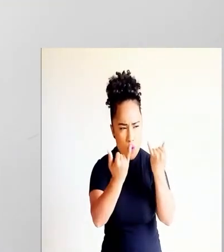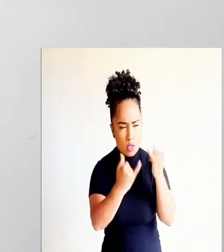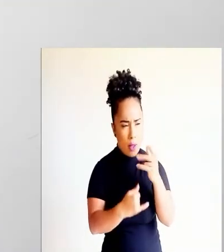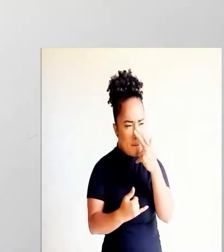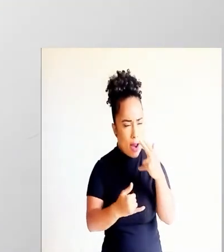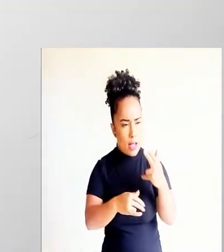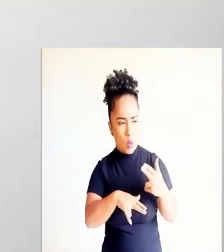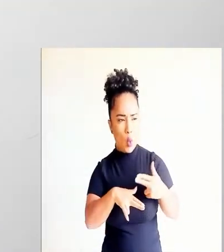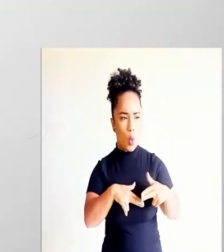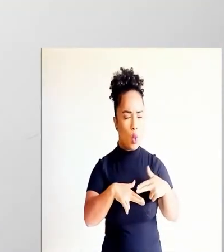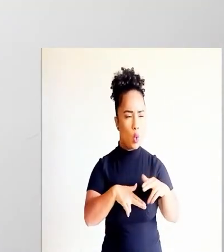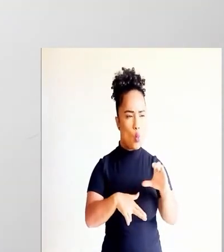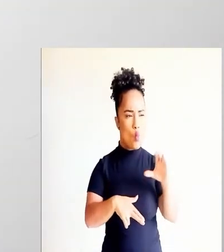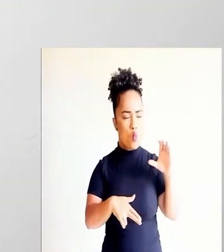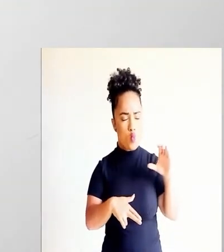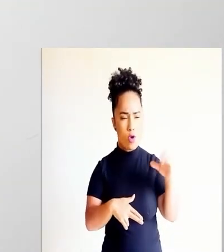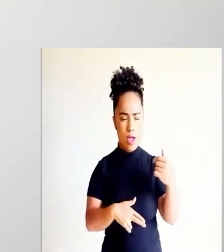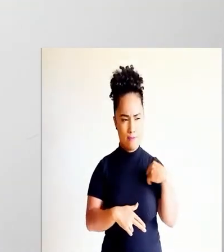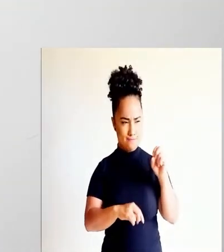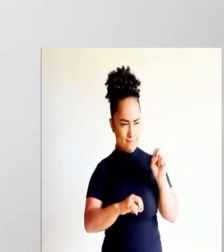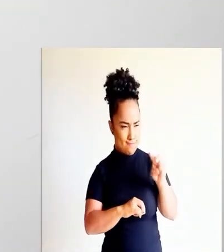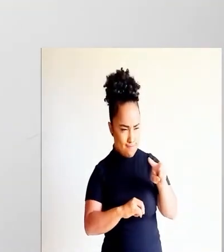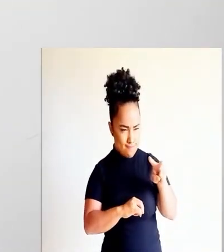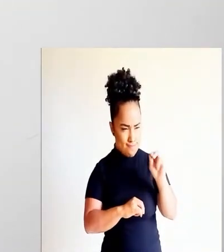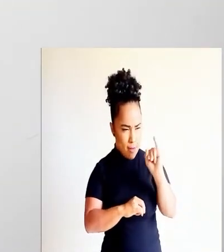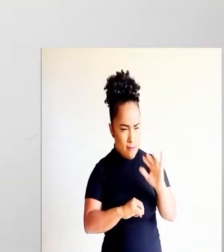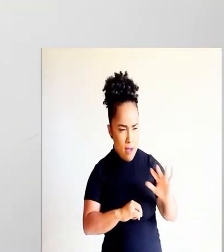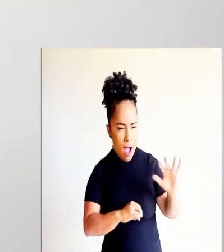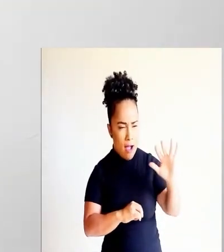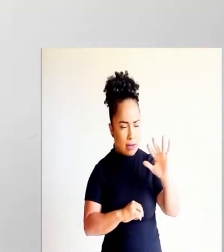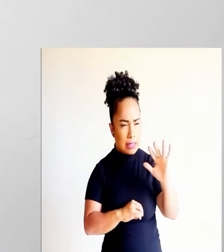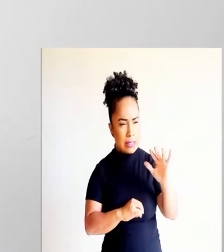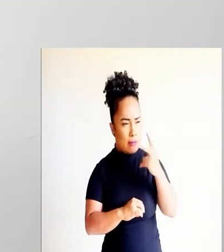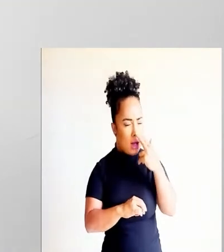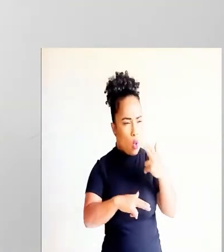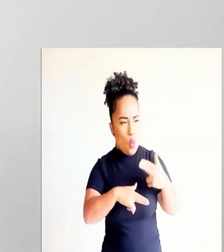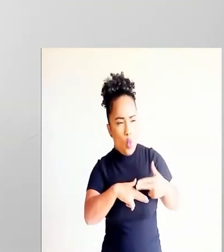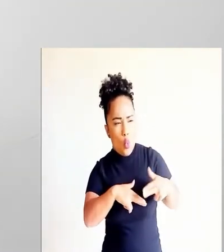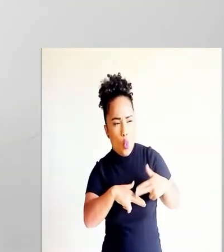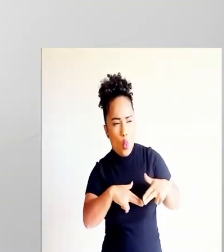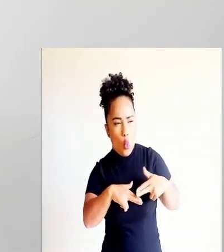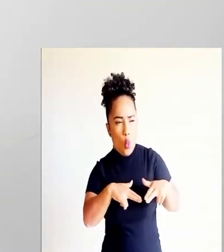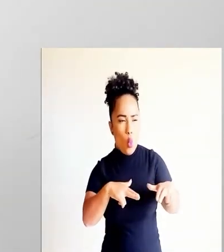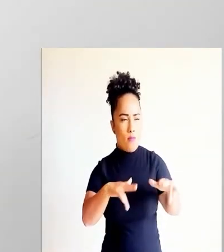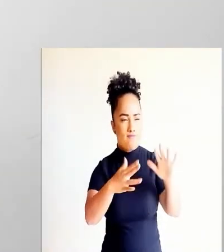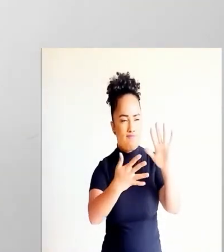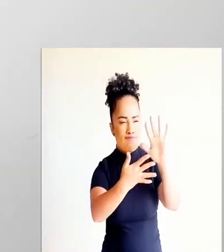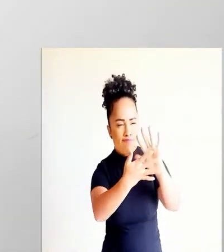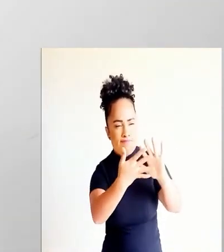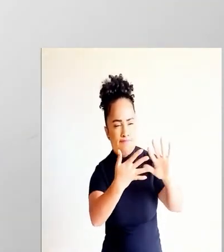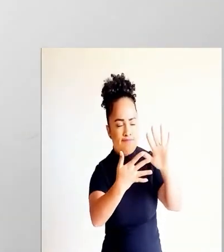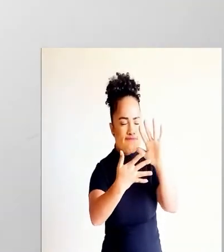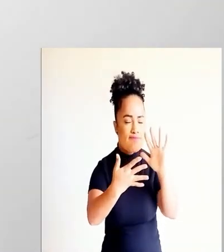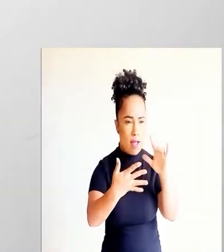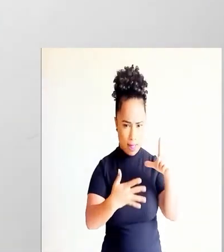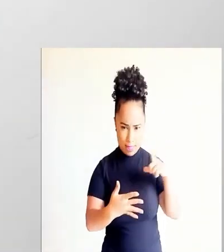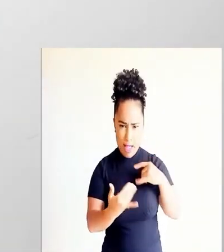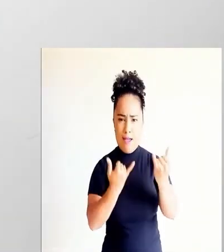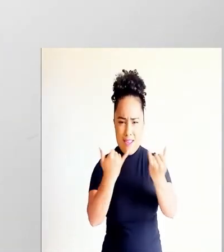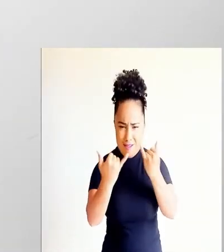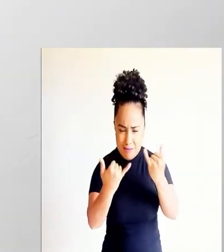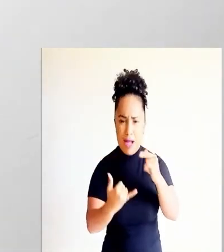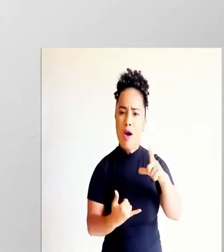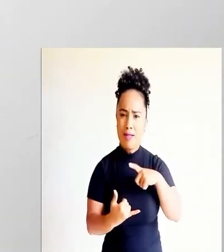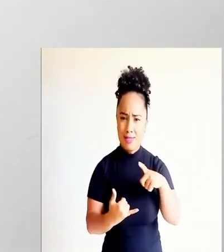uma informação implícita no texto. Eu vou deduzir aqueles dados que estão lá, subentendidos no texto.